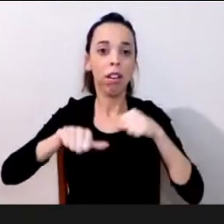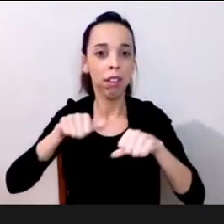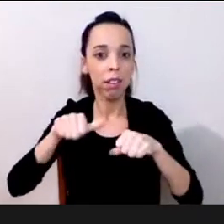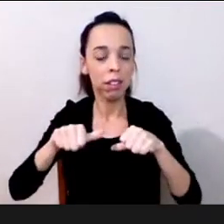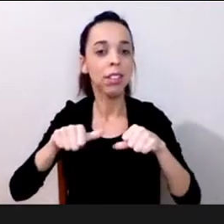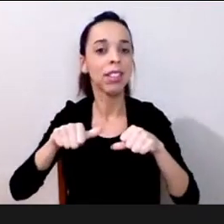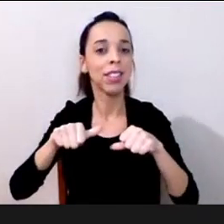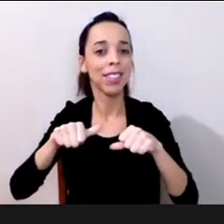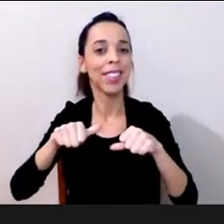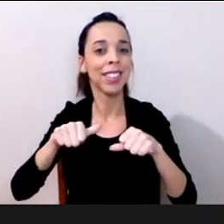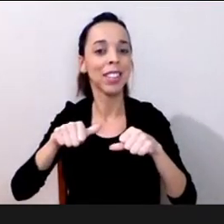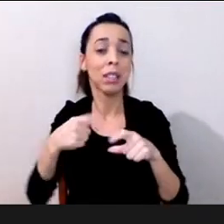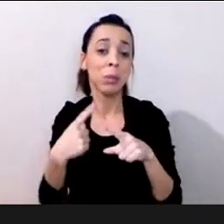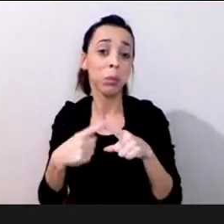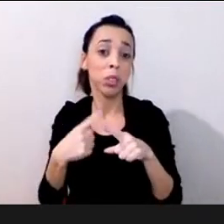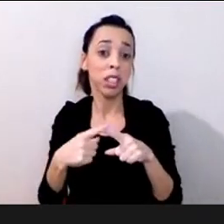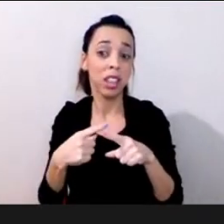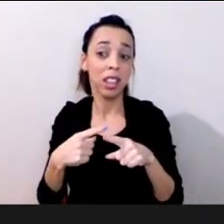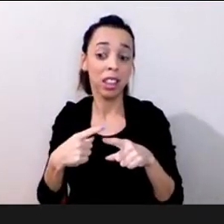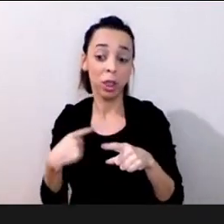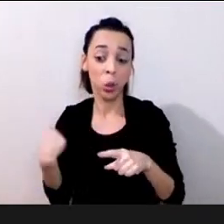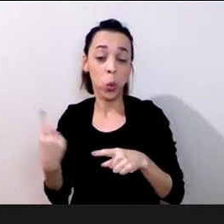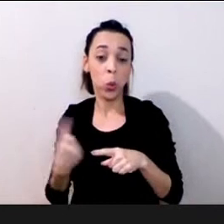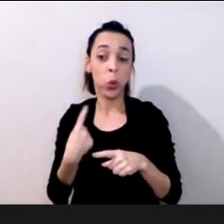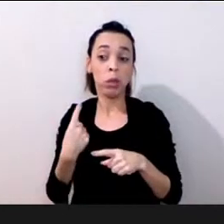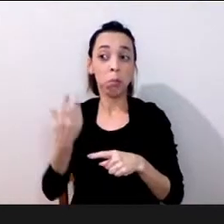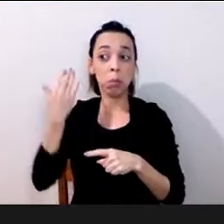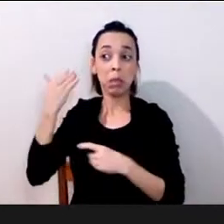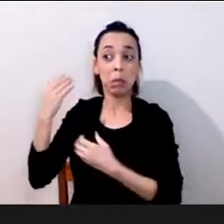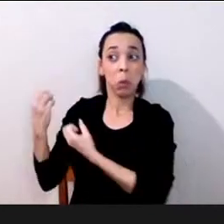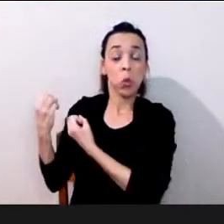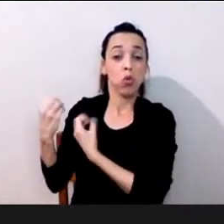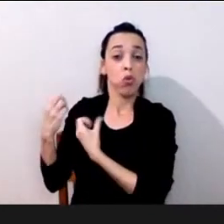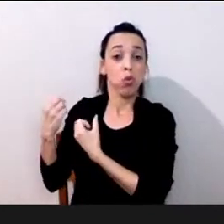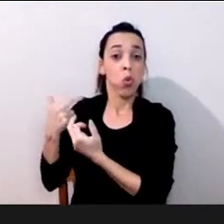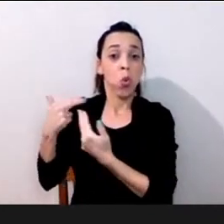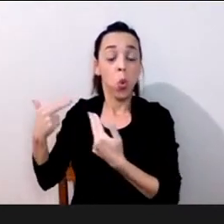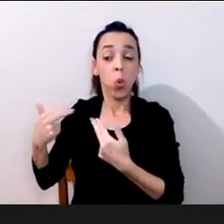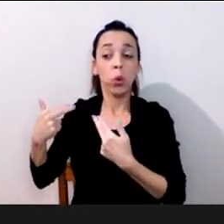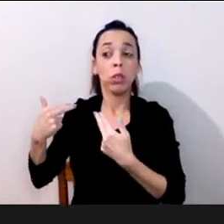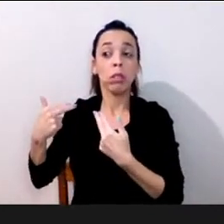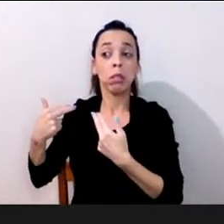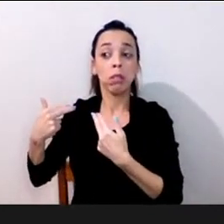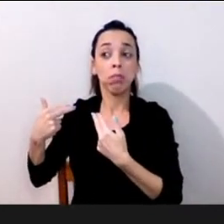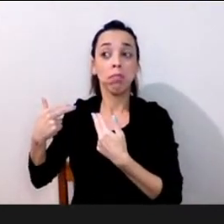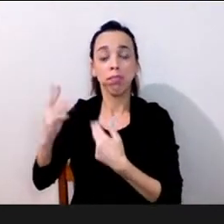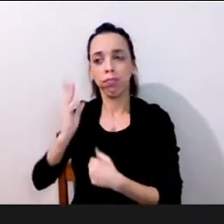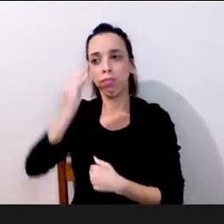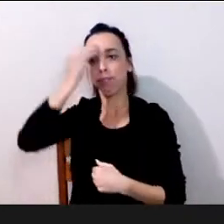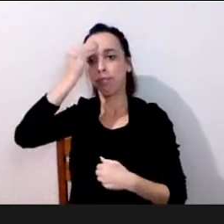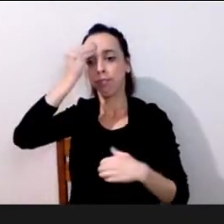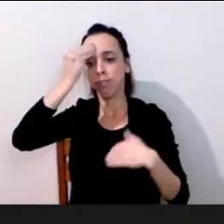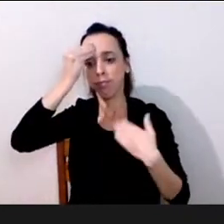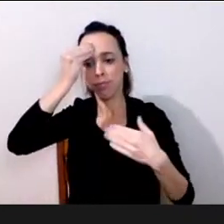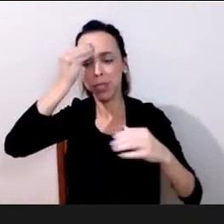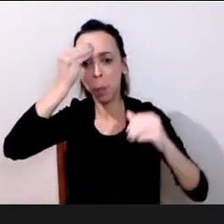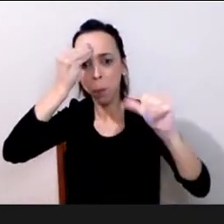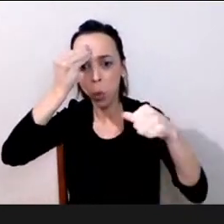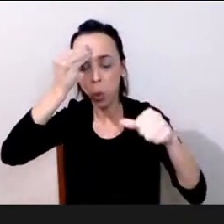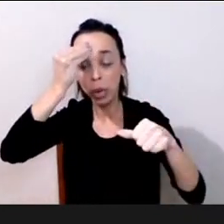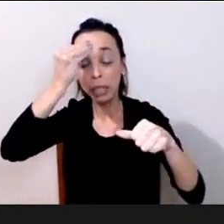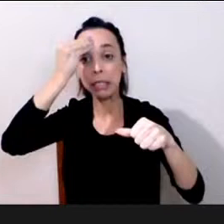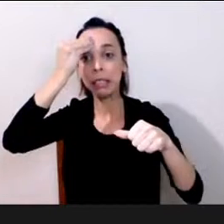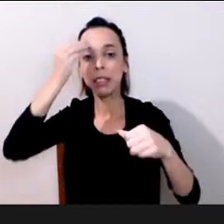numa numa visão educacional diferente do que a gente sabe que é necessário hoje então pra mim assim é sempre uma